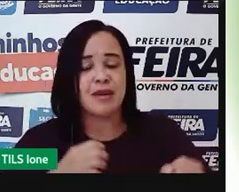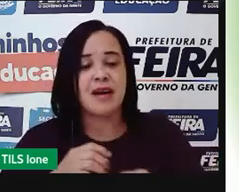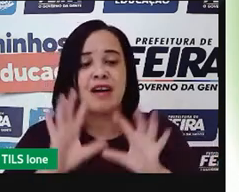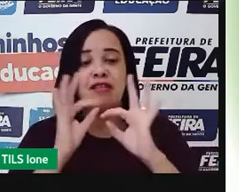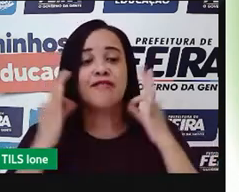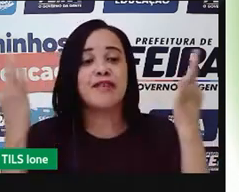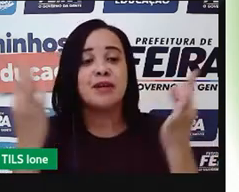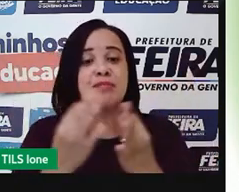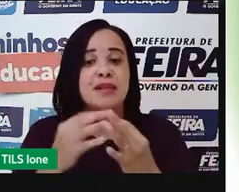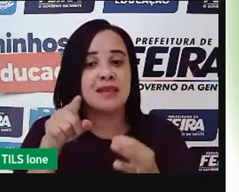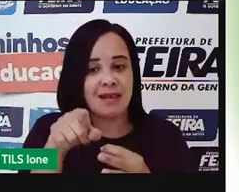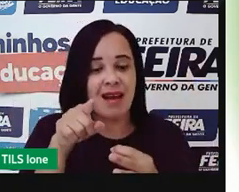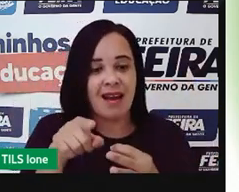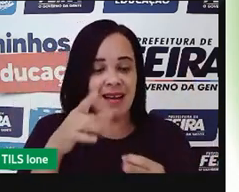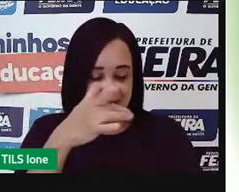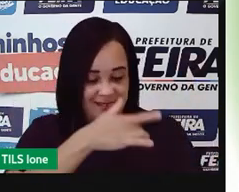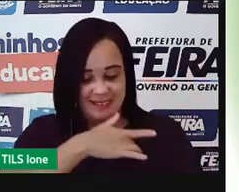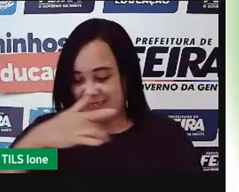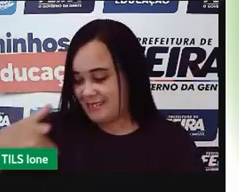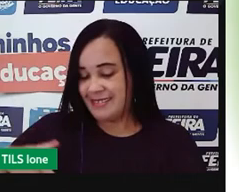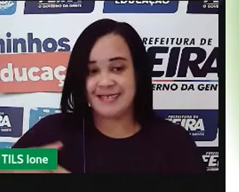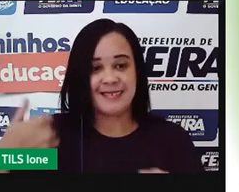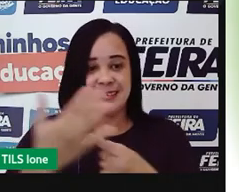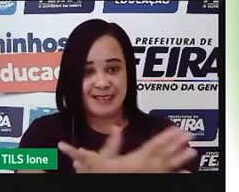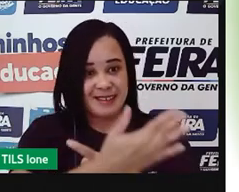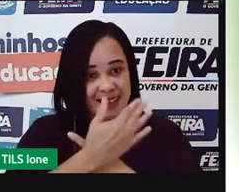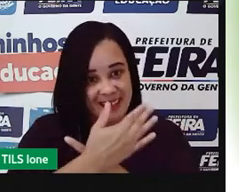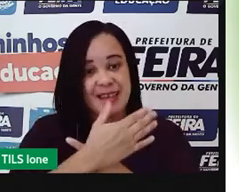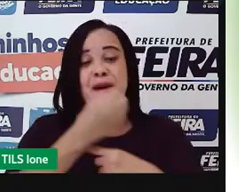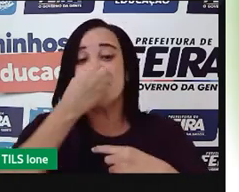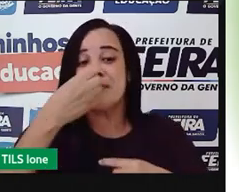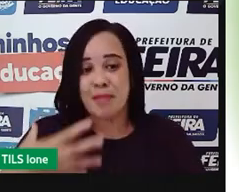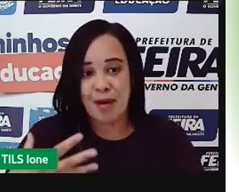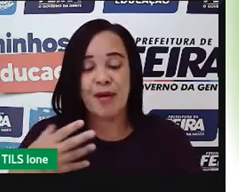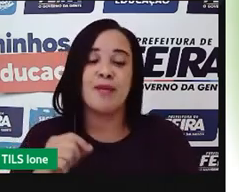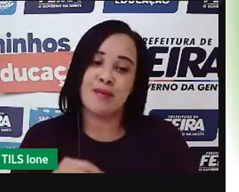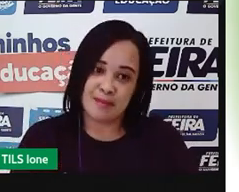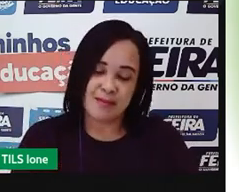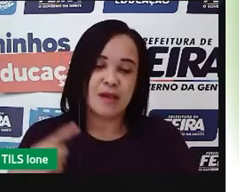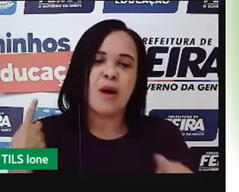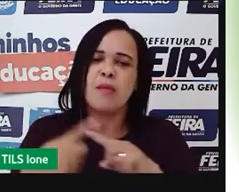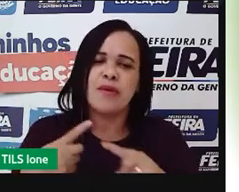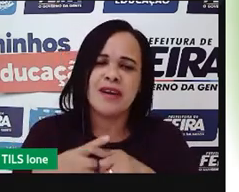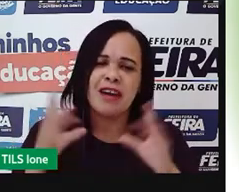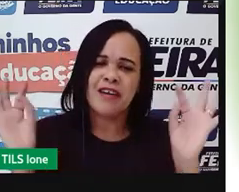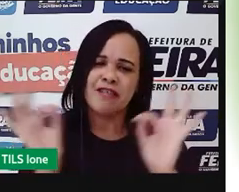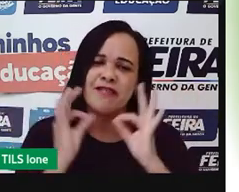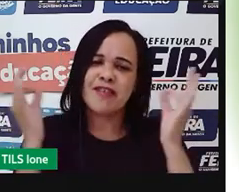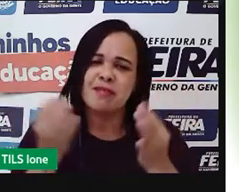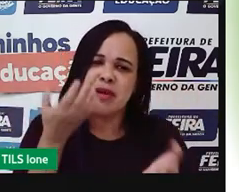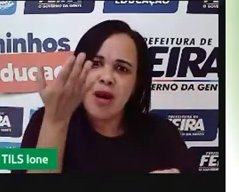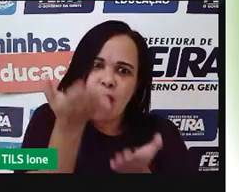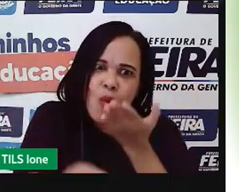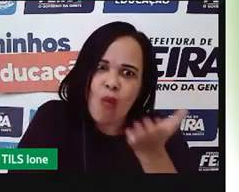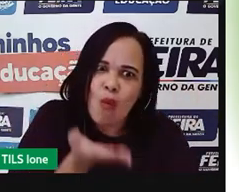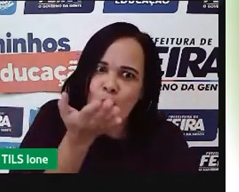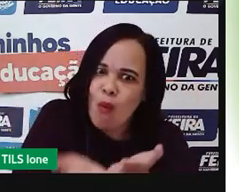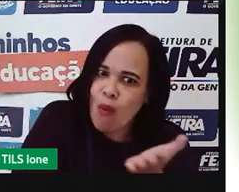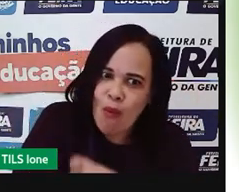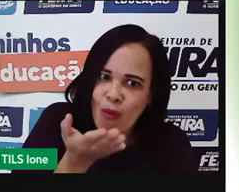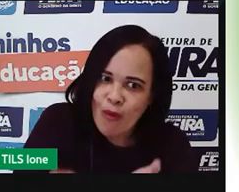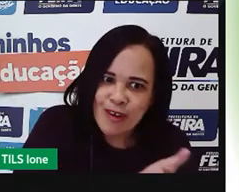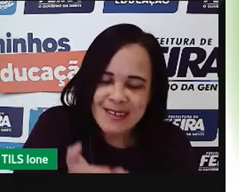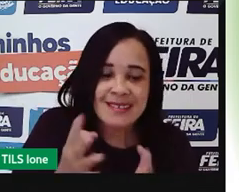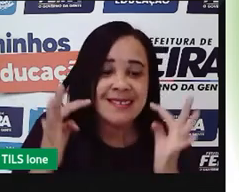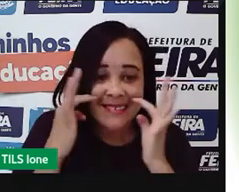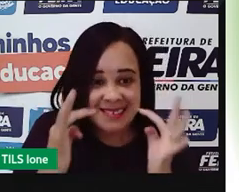Então, aí são produtos saudáveis, justamente porque são produzidos de forma bem, bem, bem cuidadosamente, tanto com ambiente